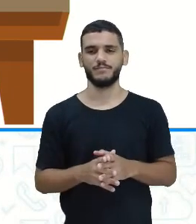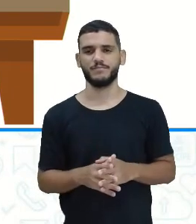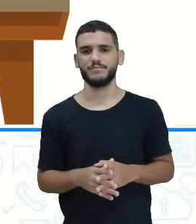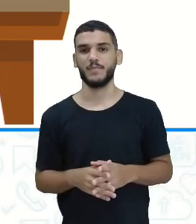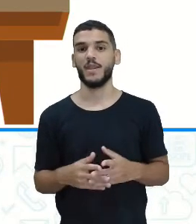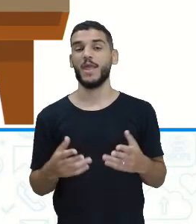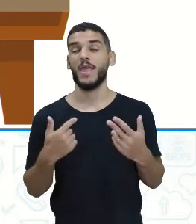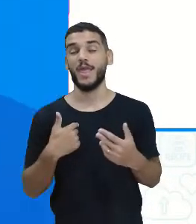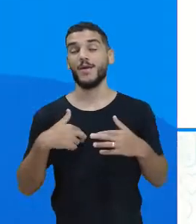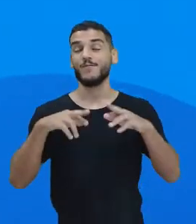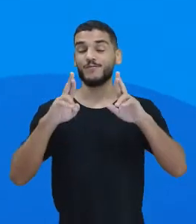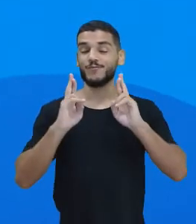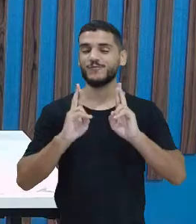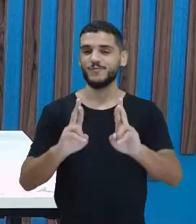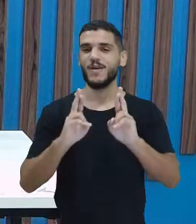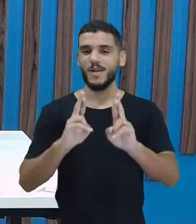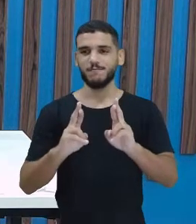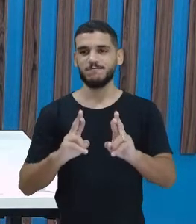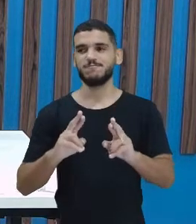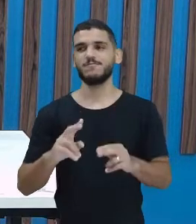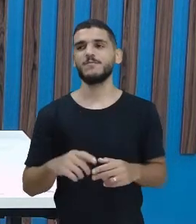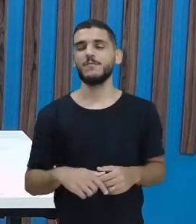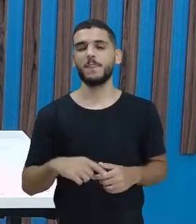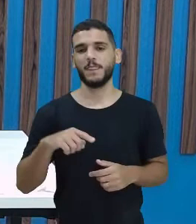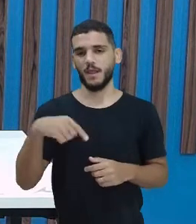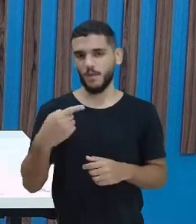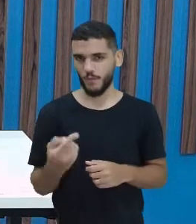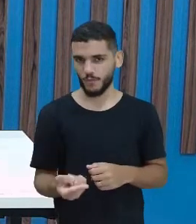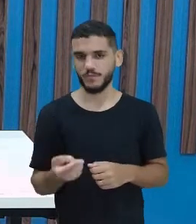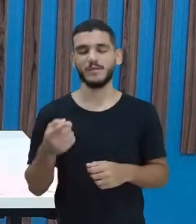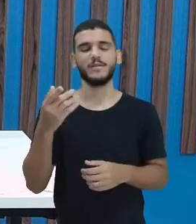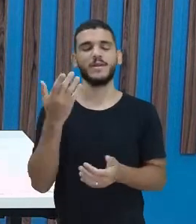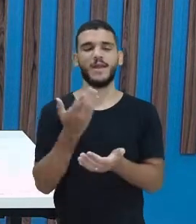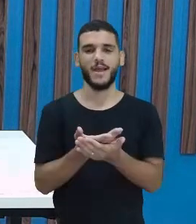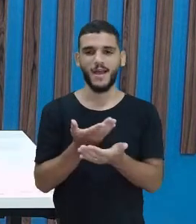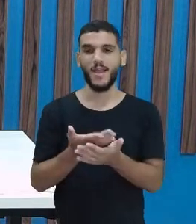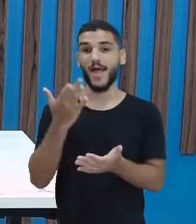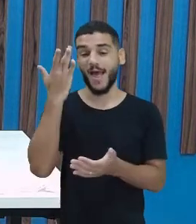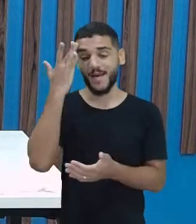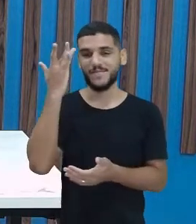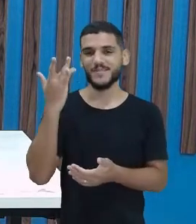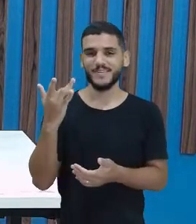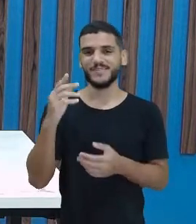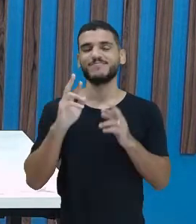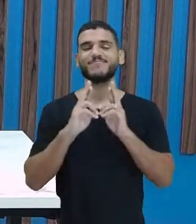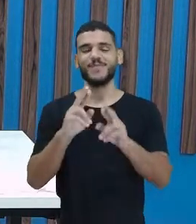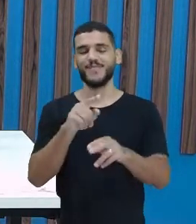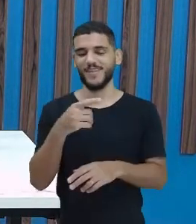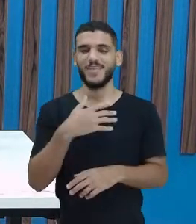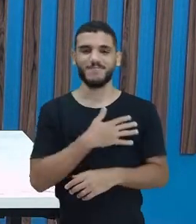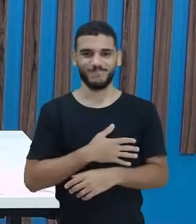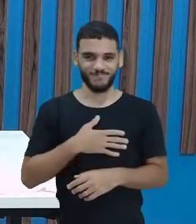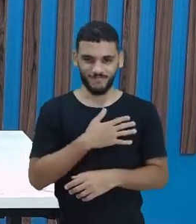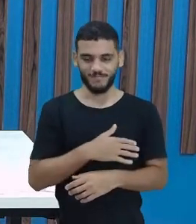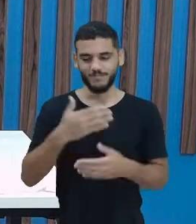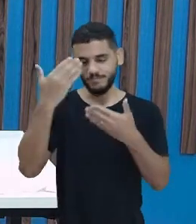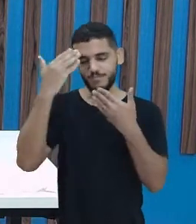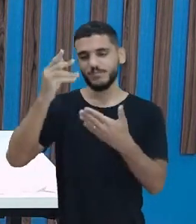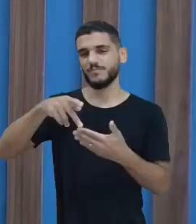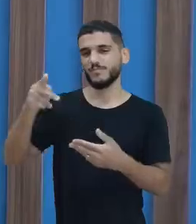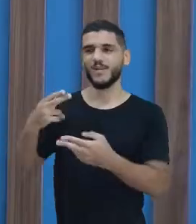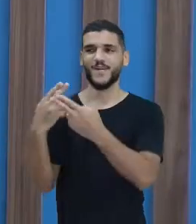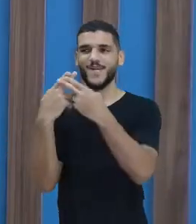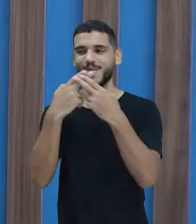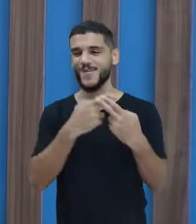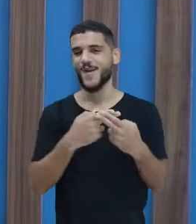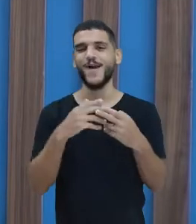Eu espero você nessa aula agora, só que amanhã, tá certo? Espero que vocês tenham gostado. Obrigada, professora Iris.